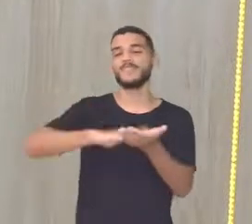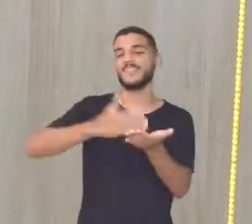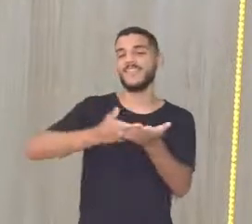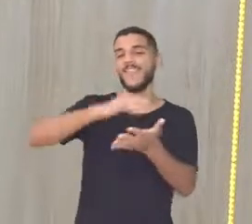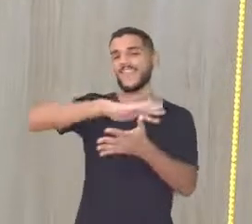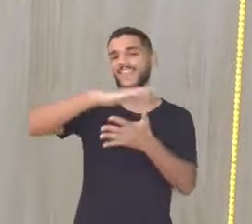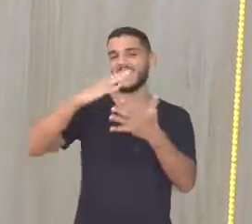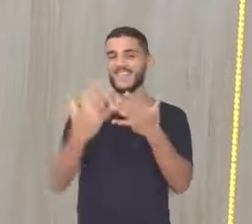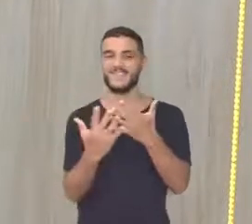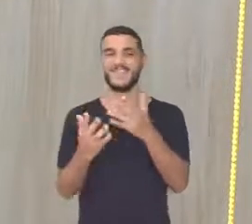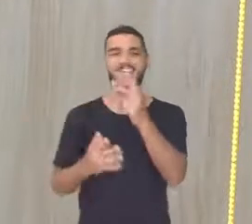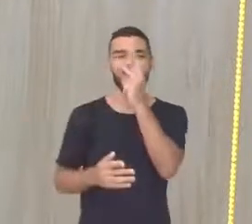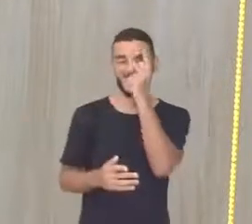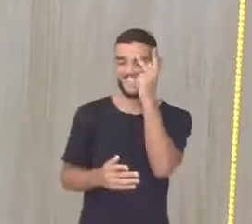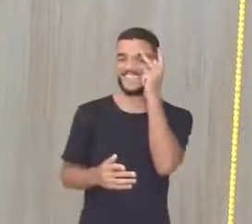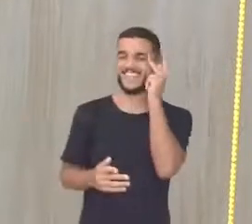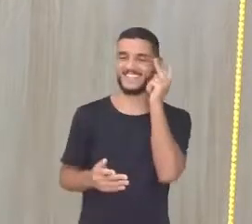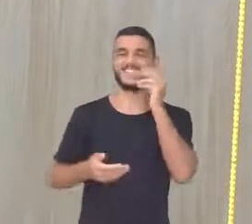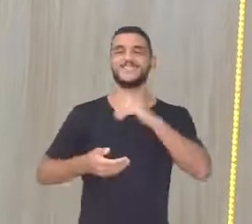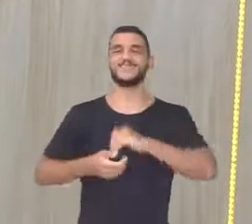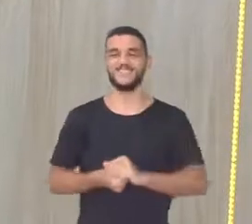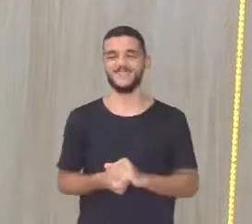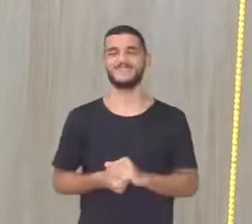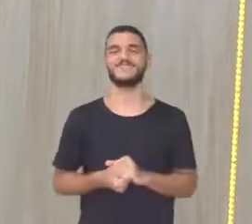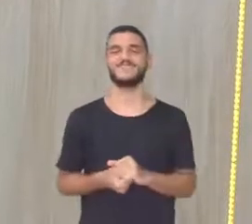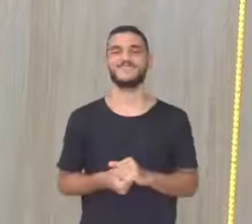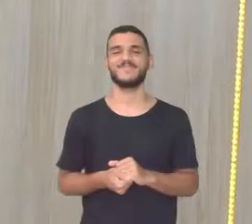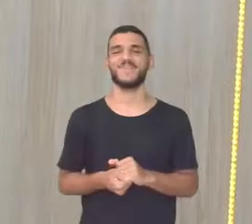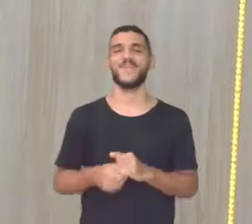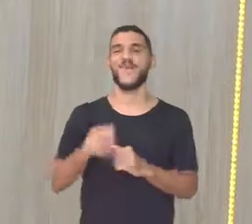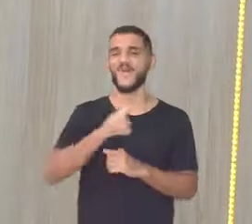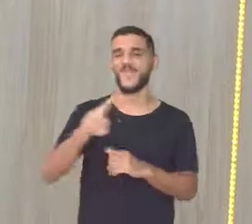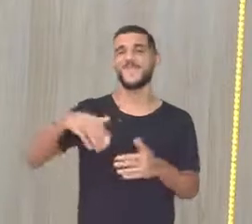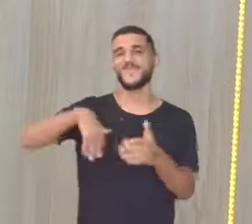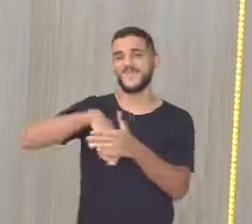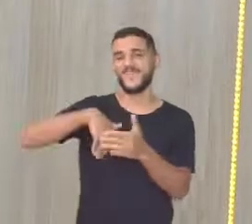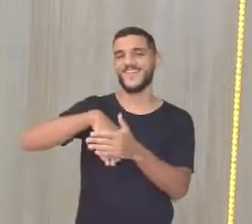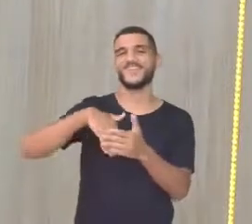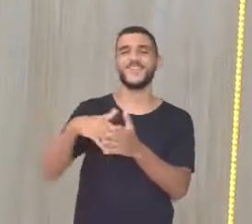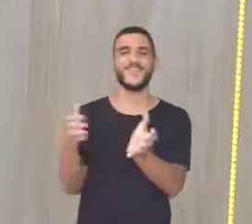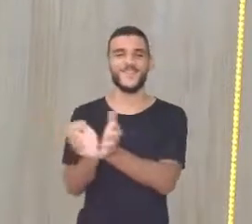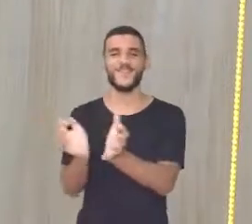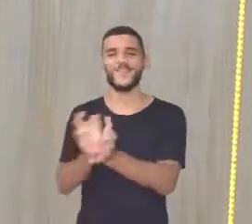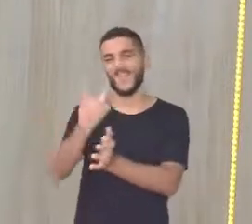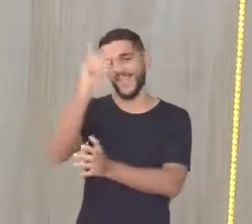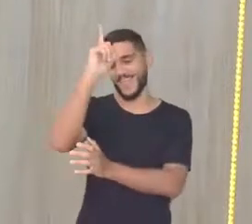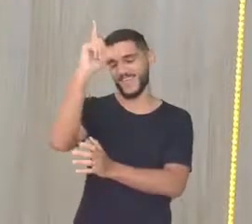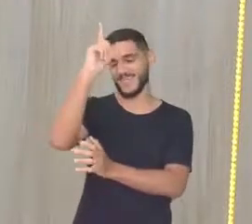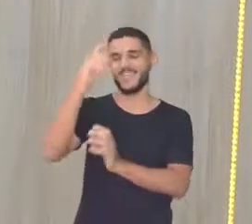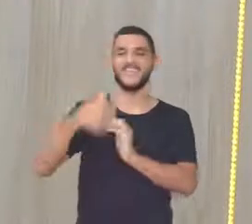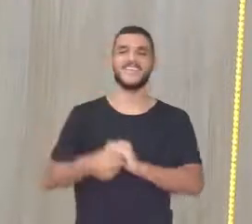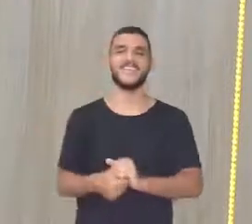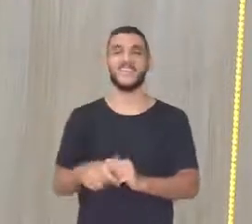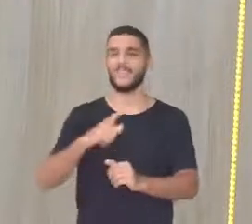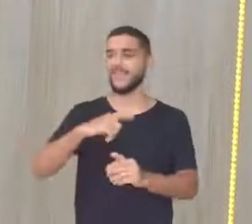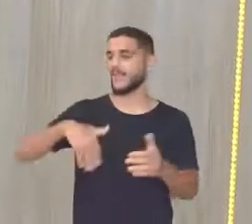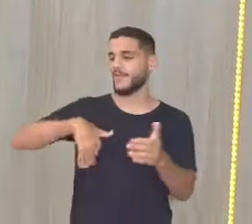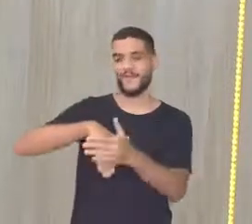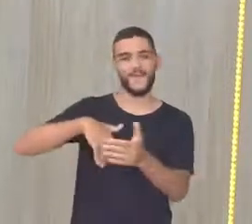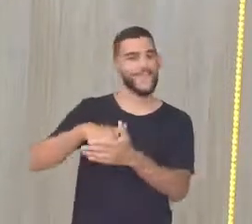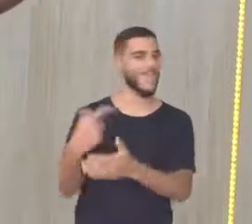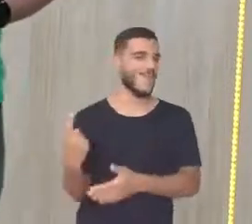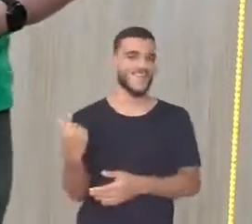de Libas Olha o nome do rapaz, Klinsmann Clayton Nome do jogador da seleção na Alemanha, né Aqui só tem jogador